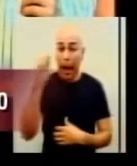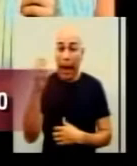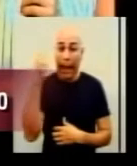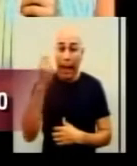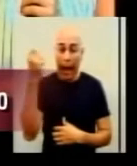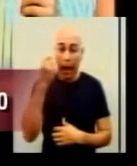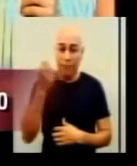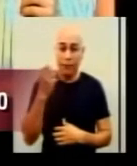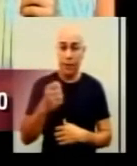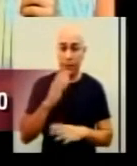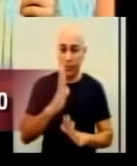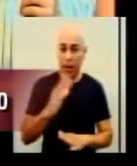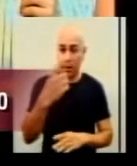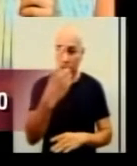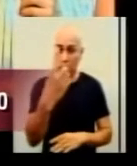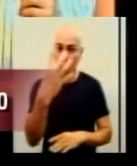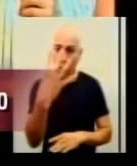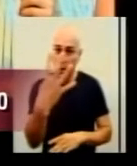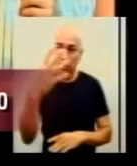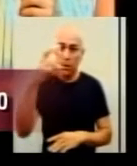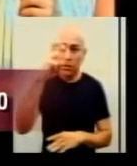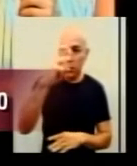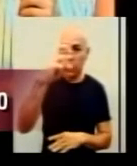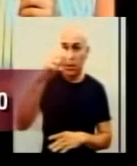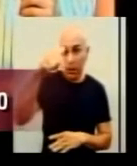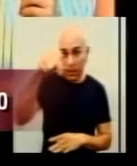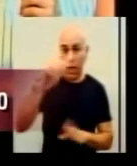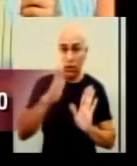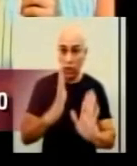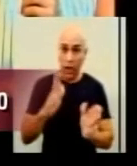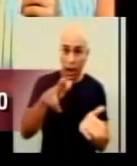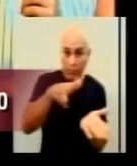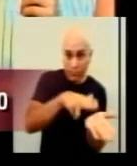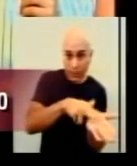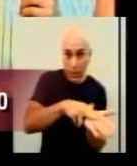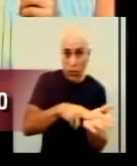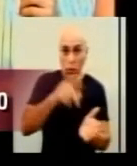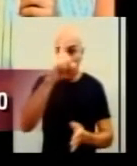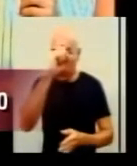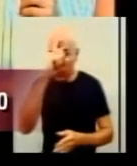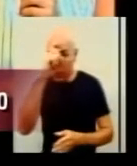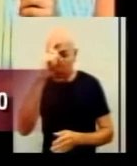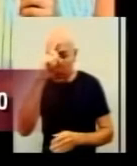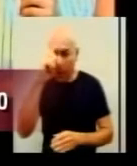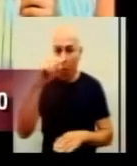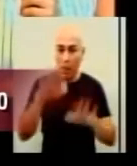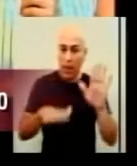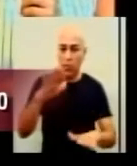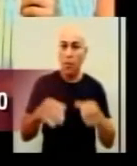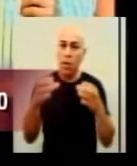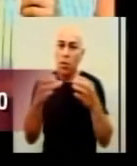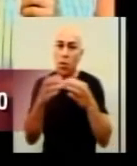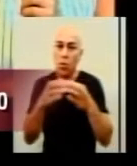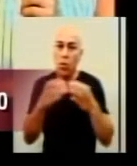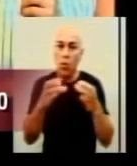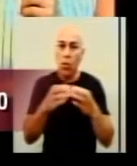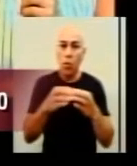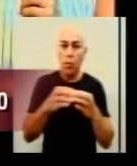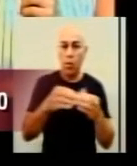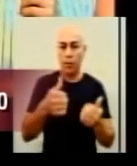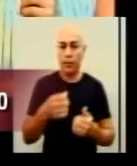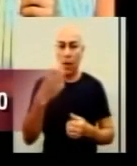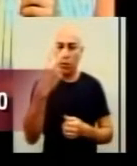1.457 pessoas que internaram. O coeficiente de incidência da doença está em 2